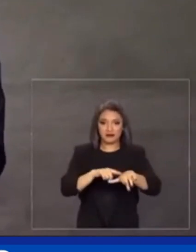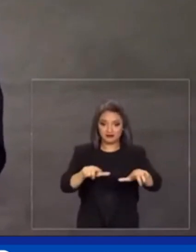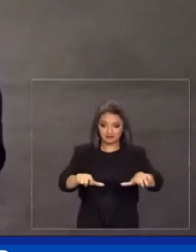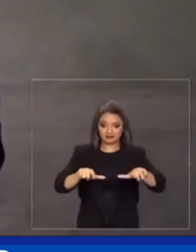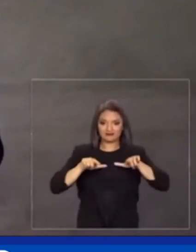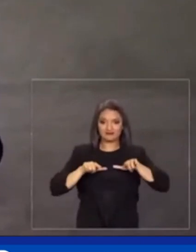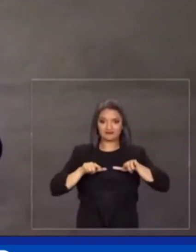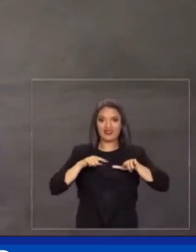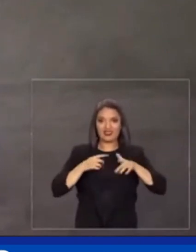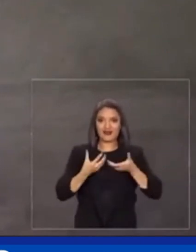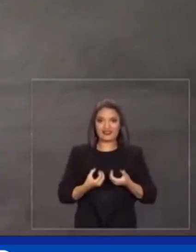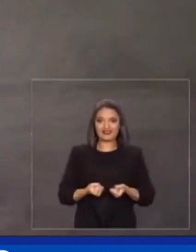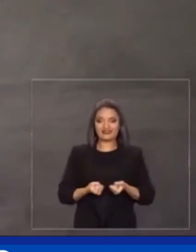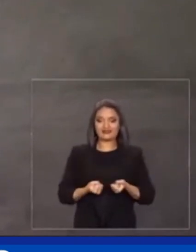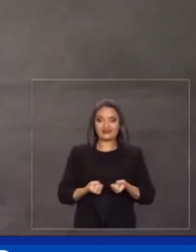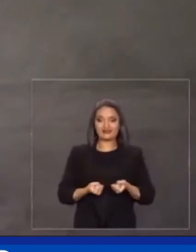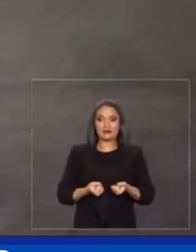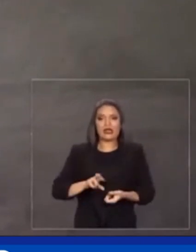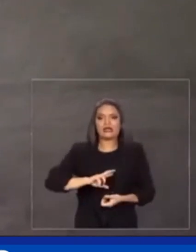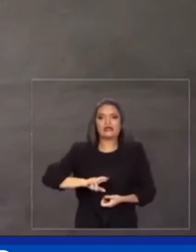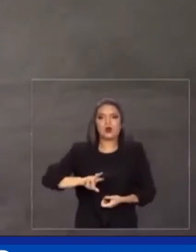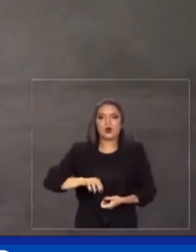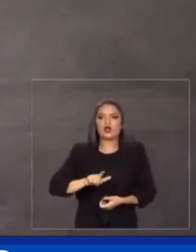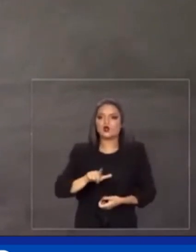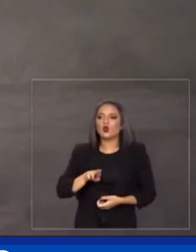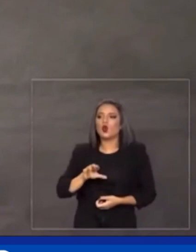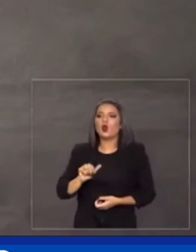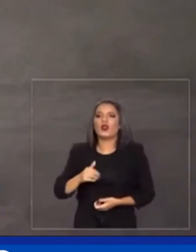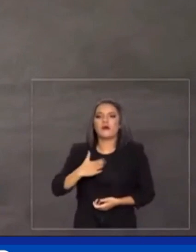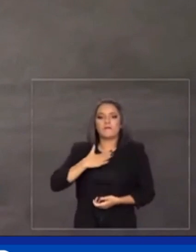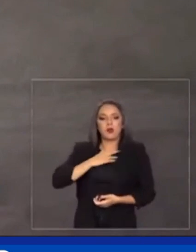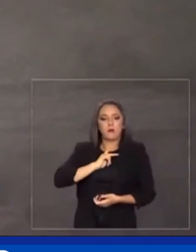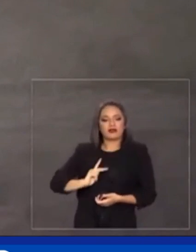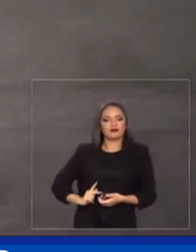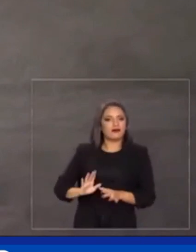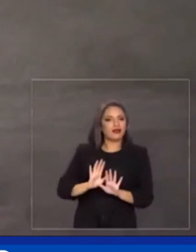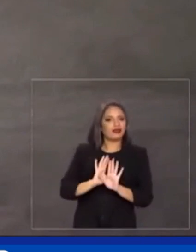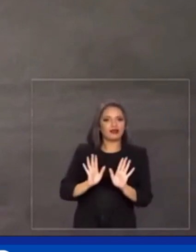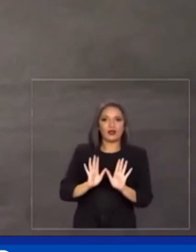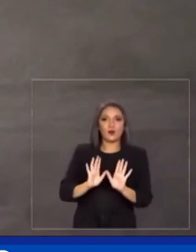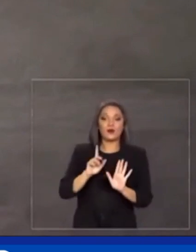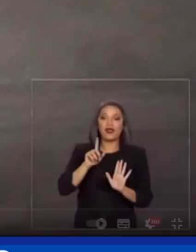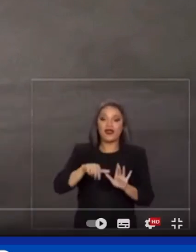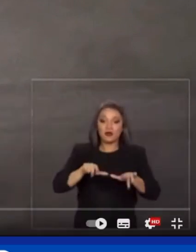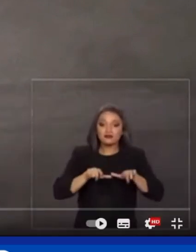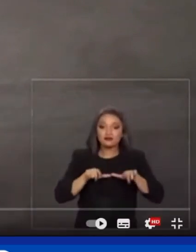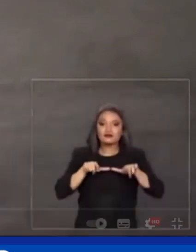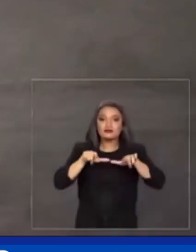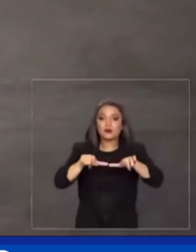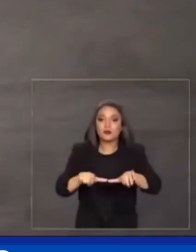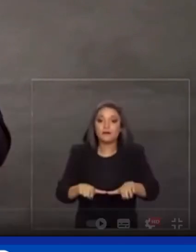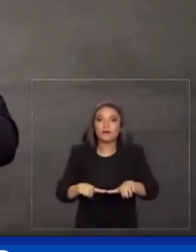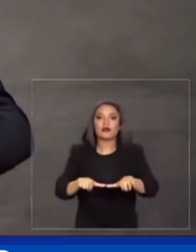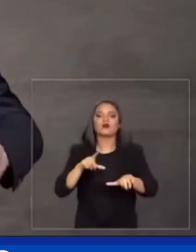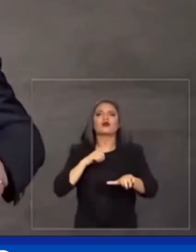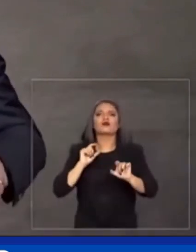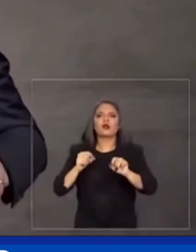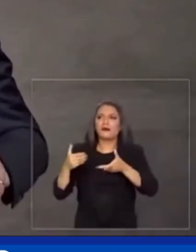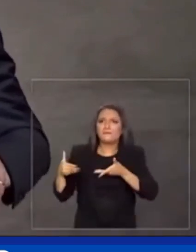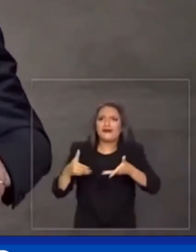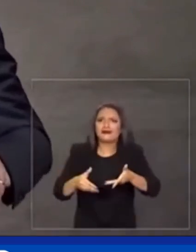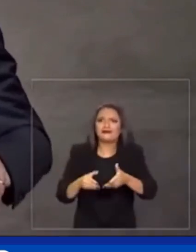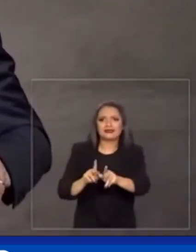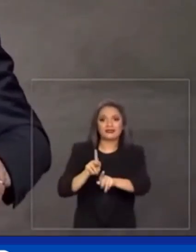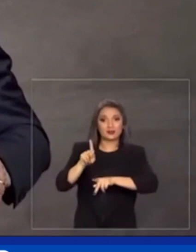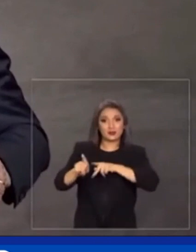recebi não é um diploma do Lula presidente, é um diploma de uma parcela significativa